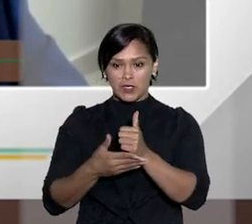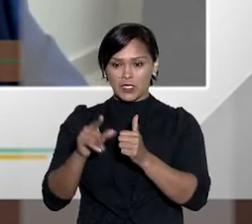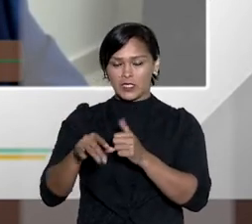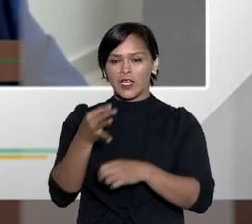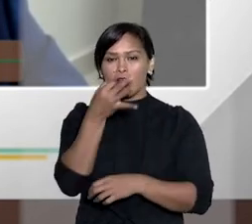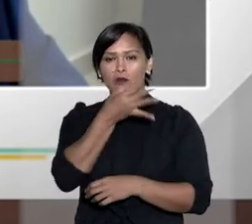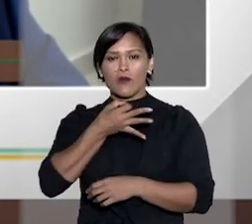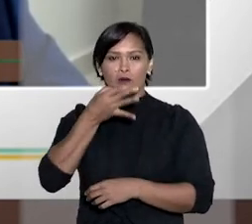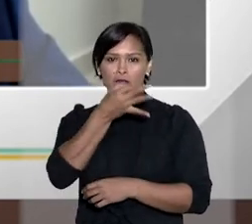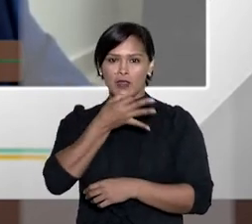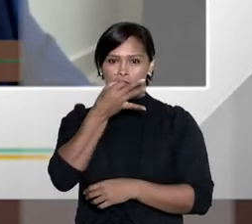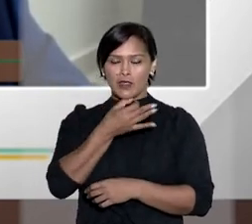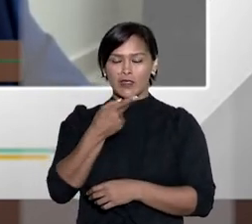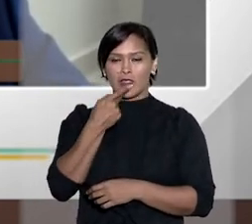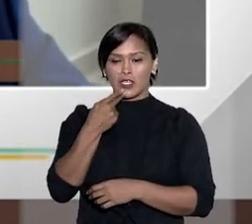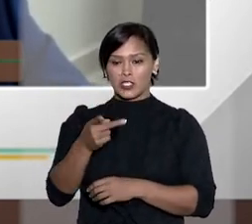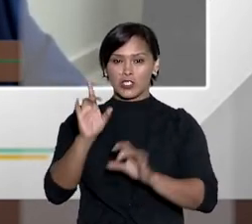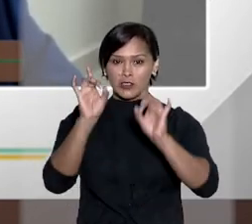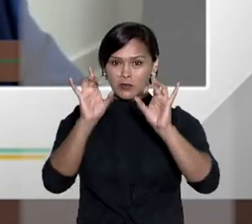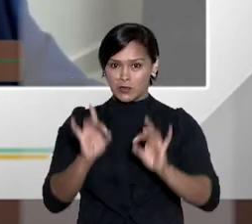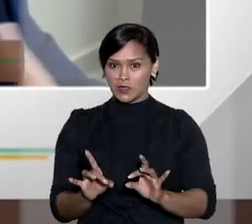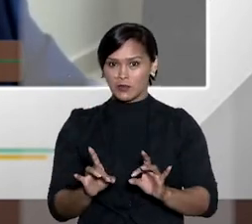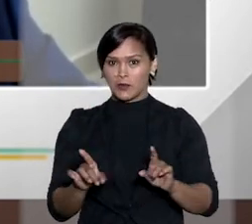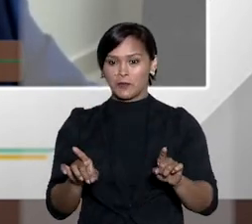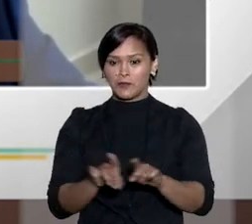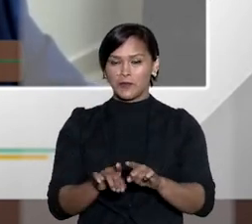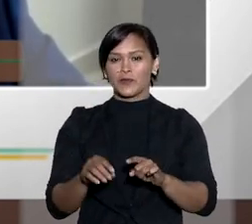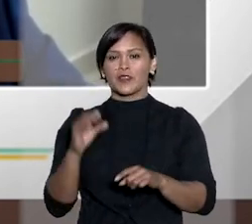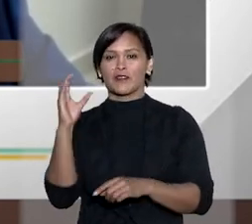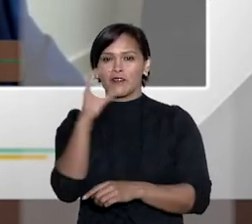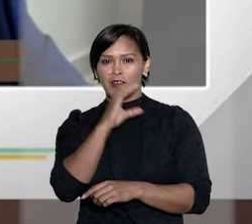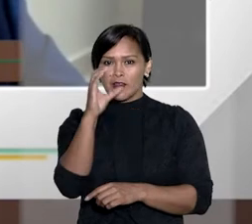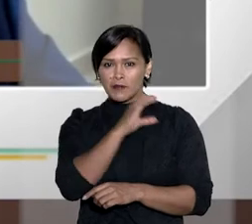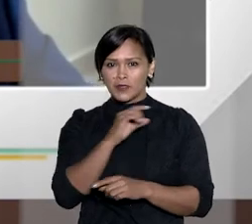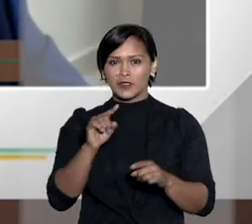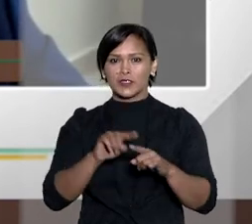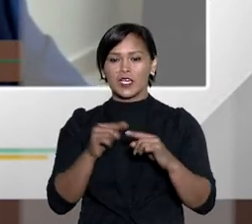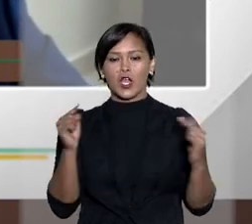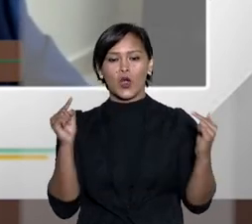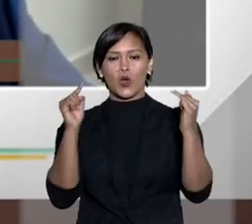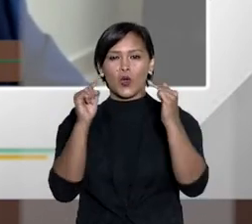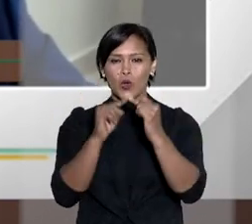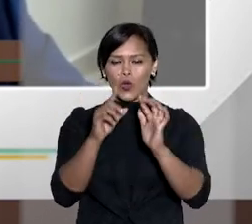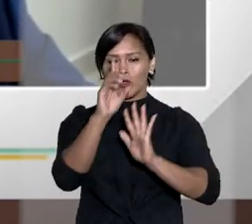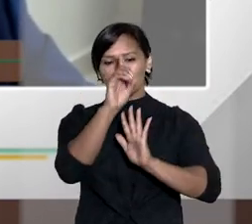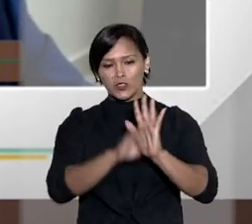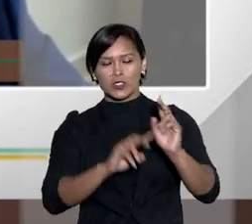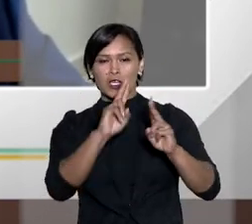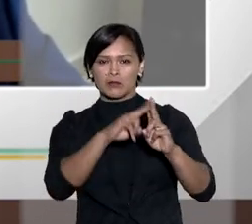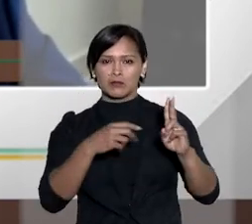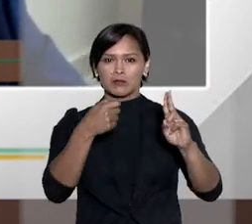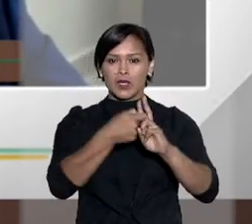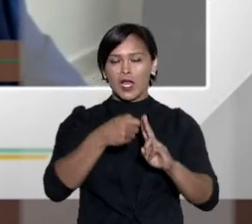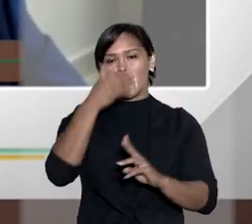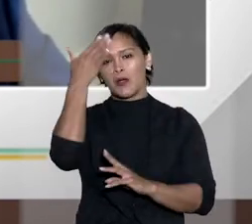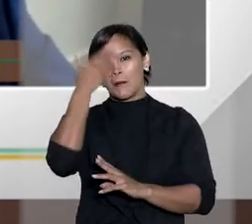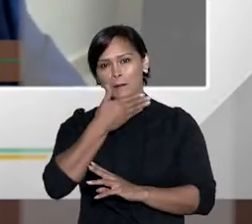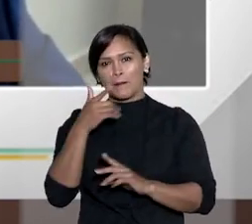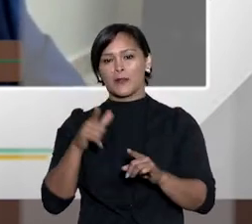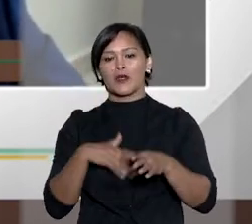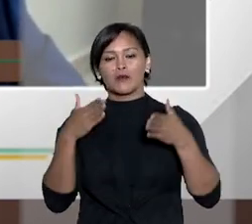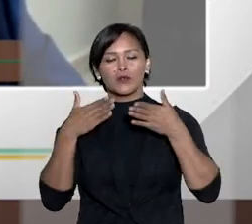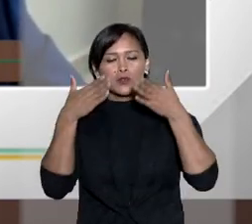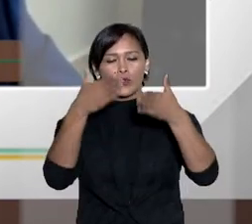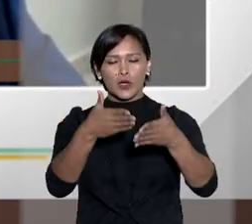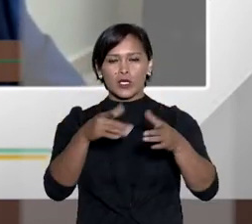preceito principal. Aí vem a imediatidade, que é o contato direto do juiz com as partes, com a prova, a concentração de atos e audiência,